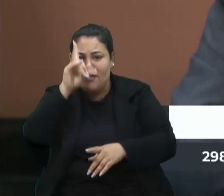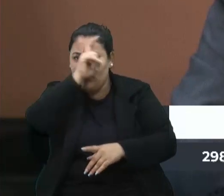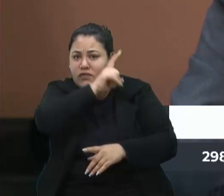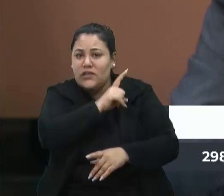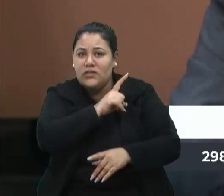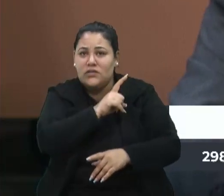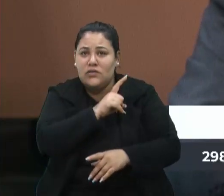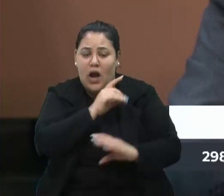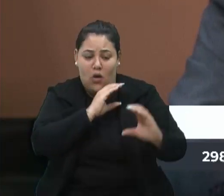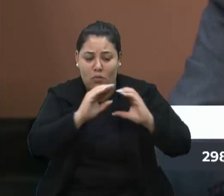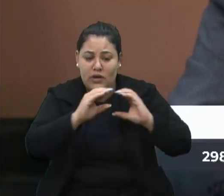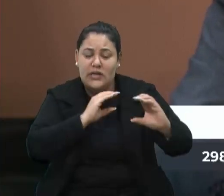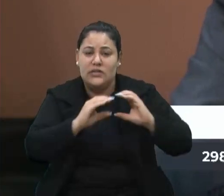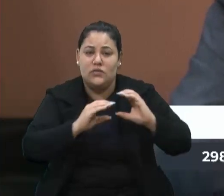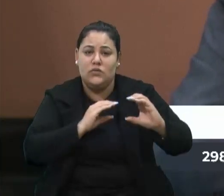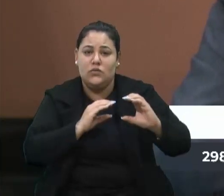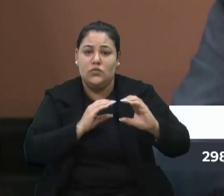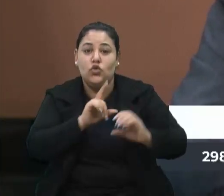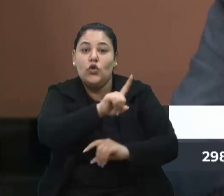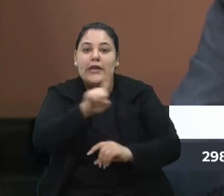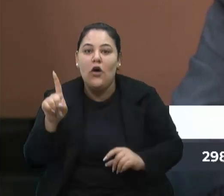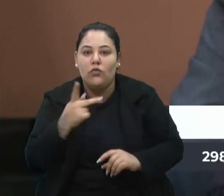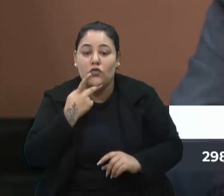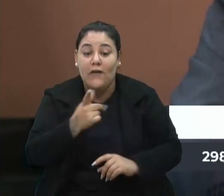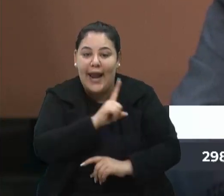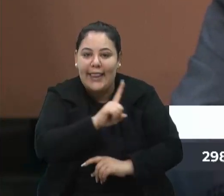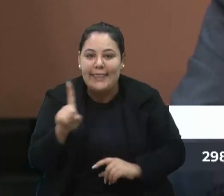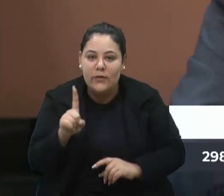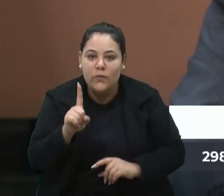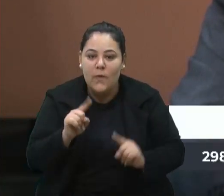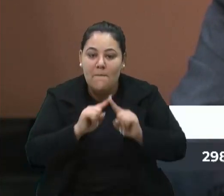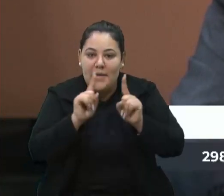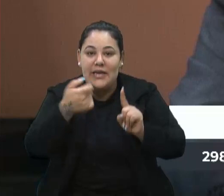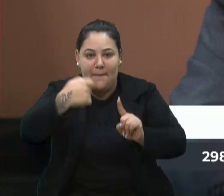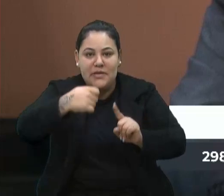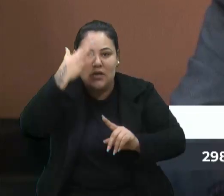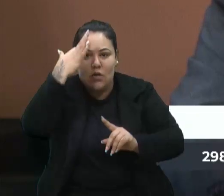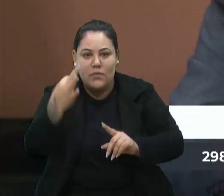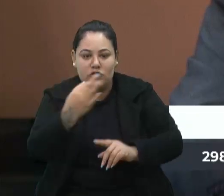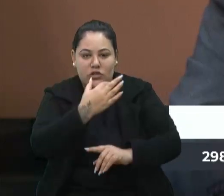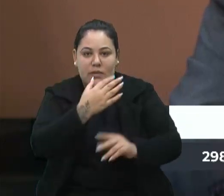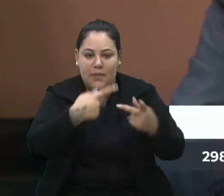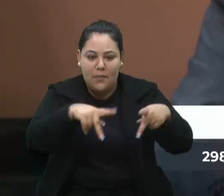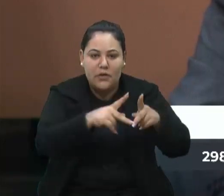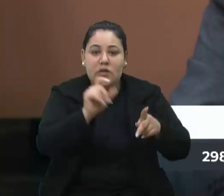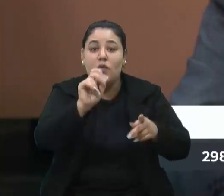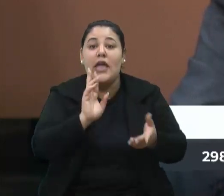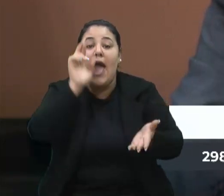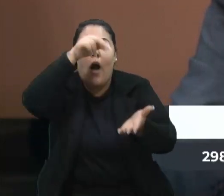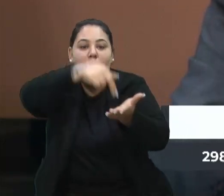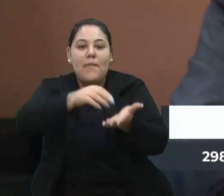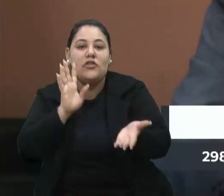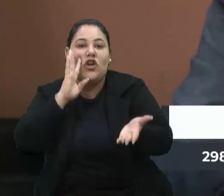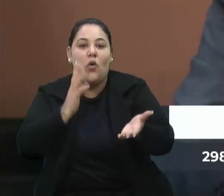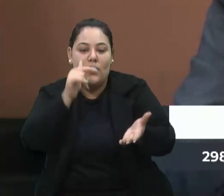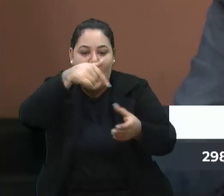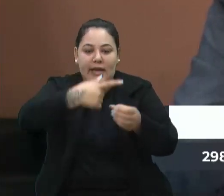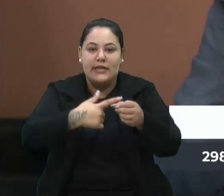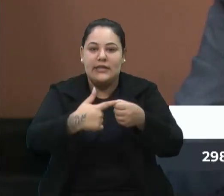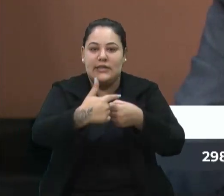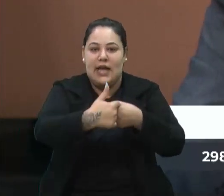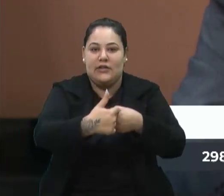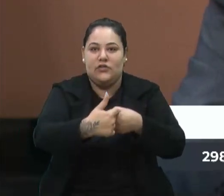a comunicação do não, mas ela precisa ser entendida pela população do que realmente tem acontecido e dos